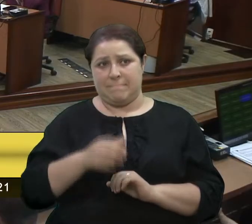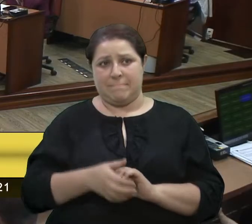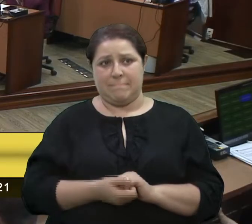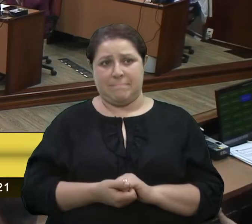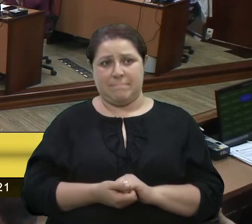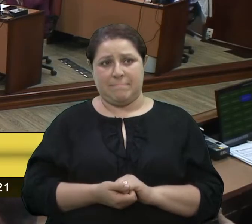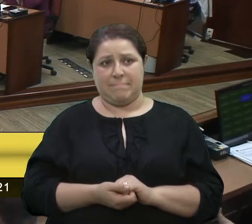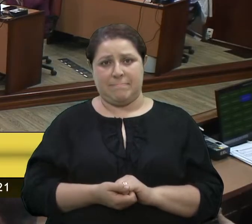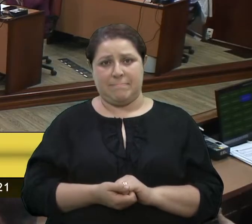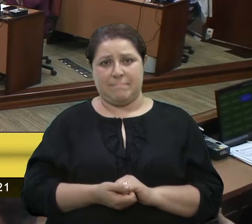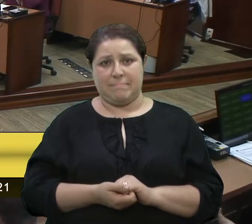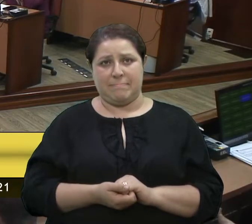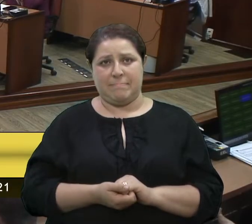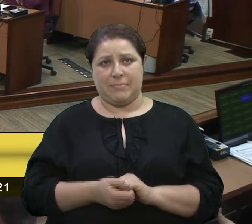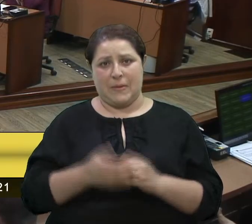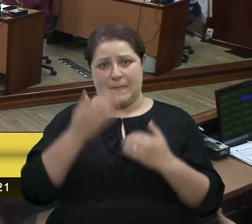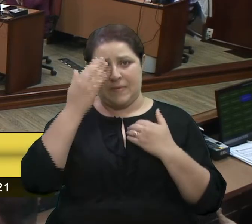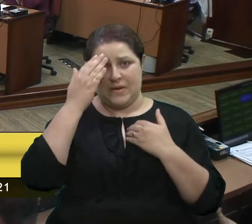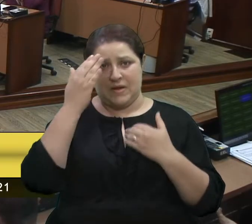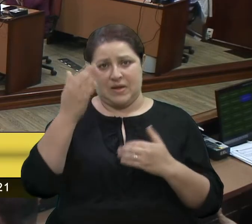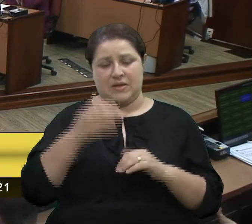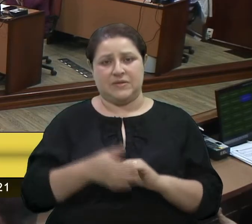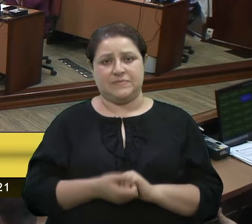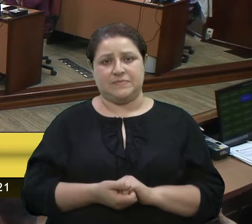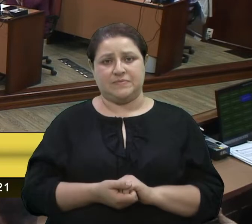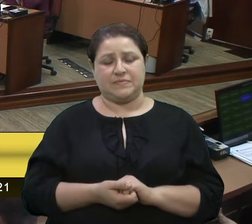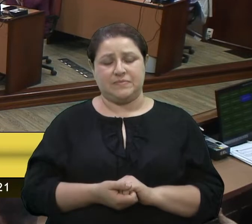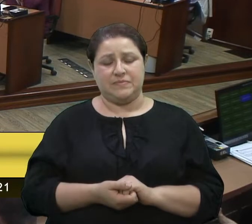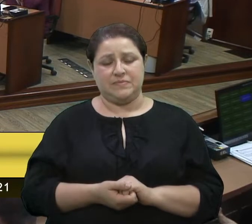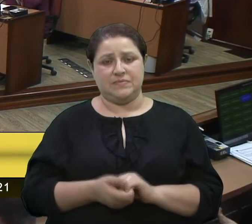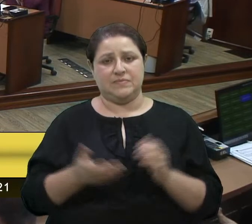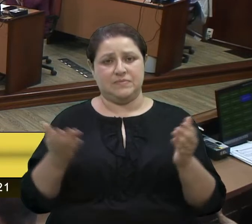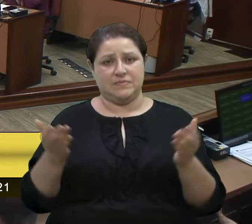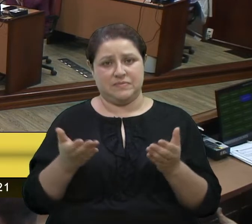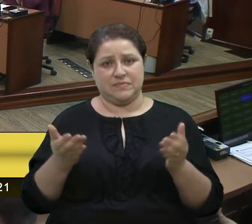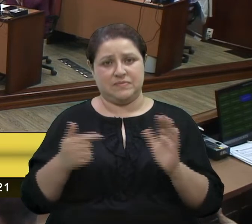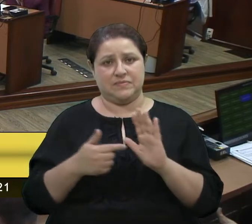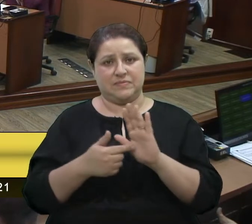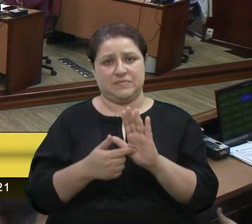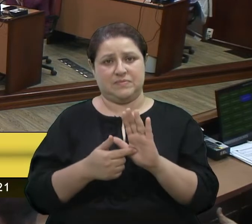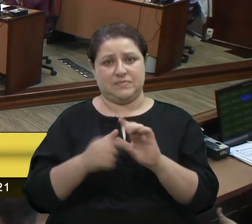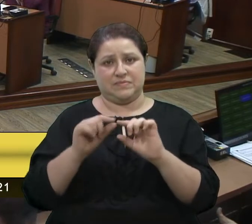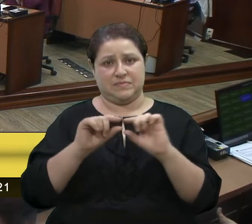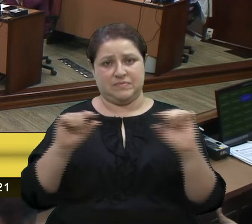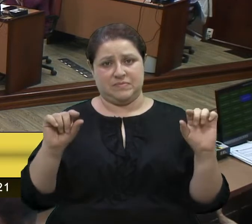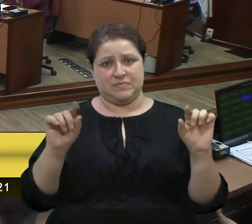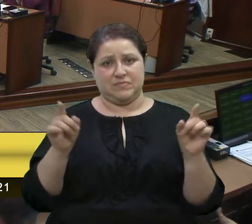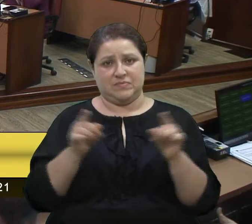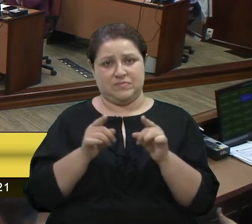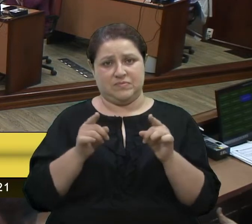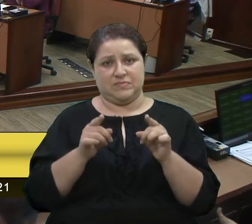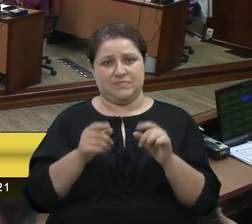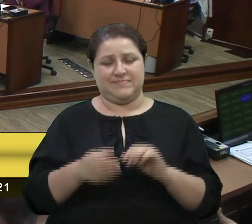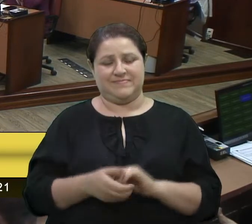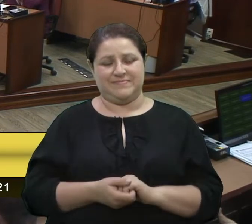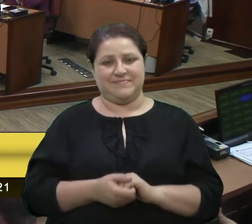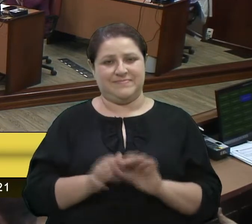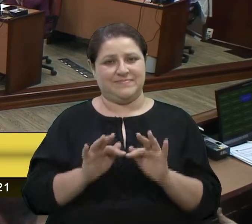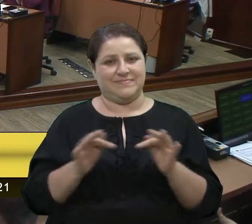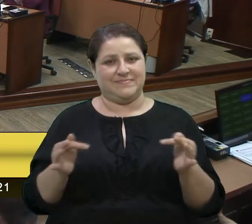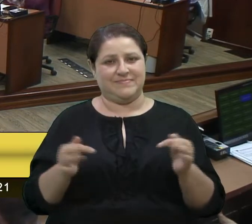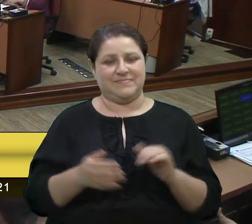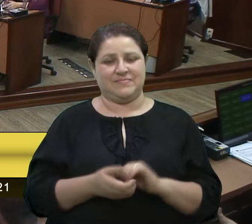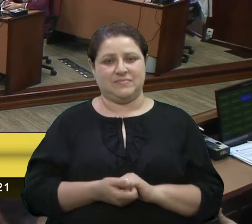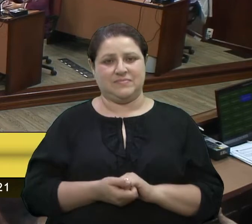Obrigado, vereador Marcon. Eu só quero fazer uma, eu só quero apresentar uma frasezinha bem curta, bem simplesinha,